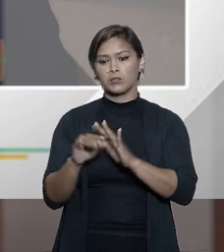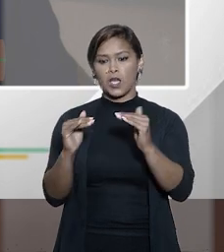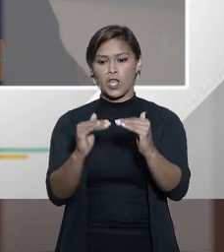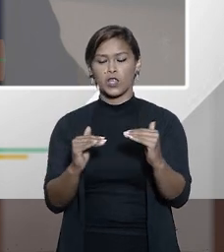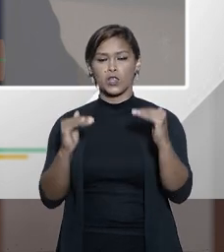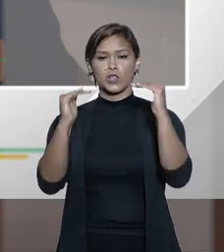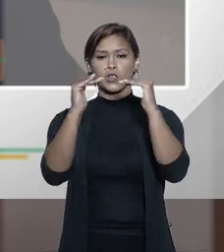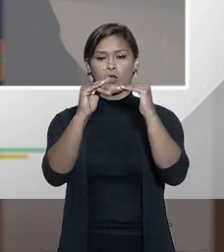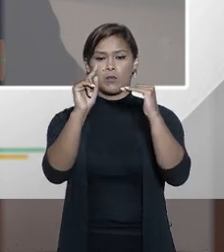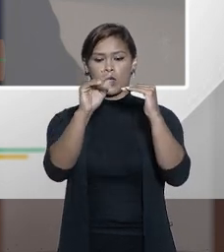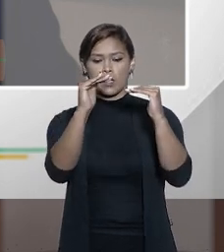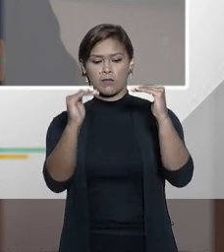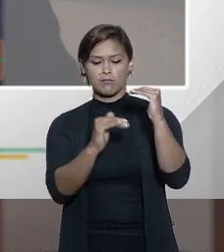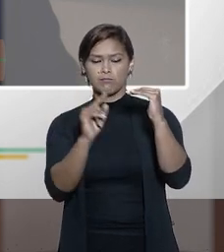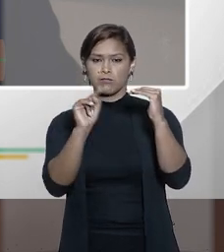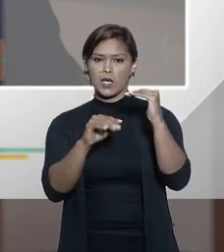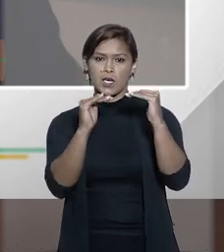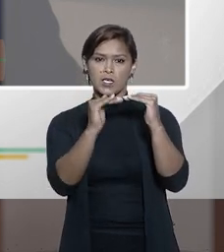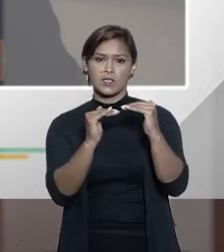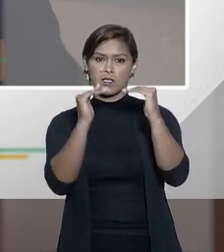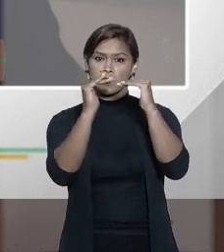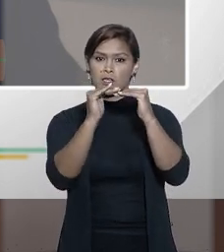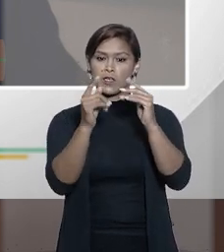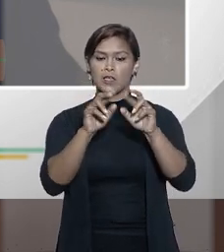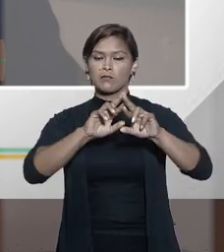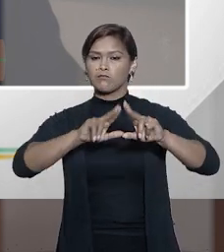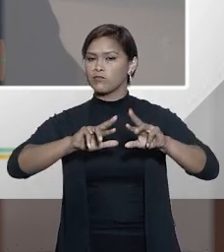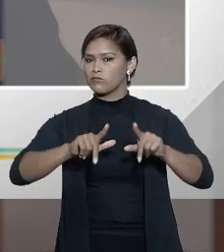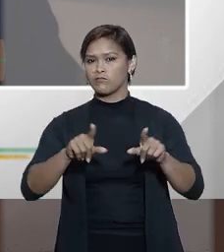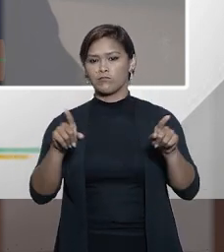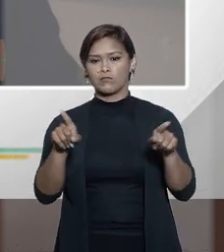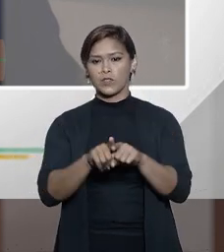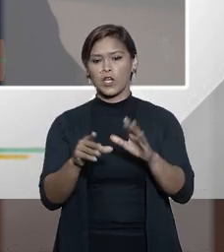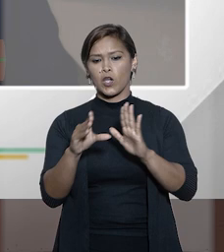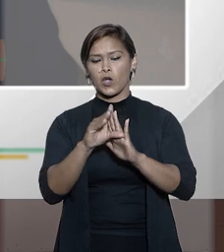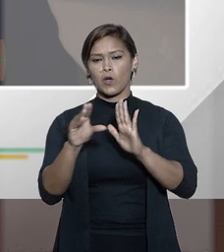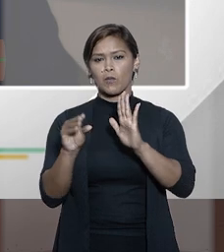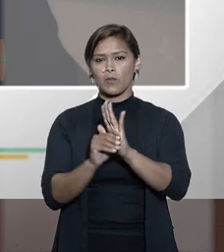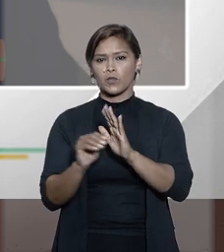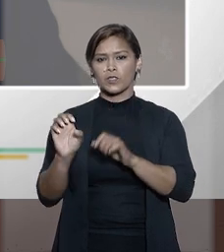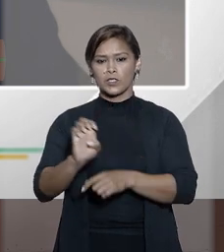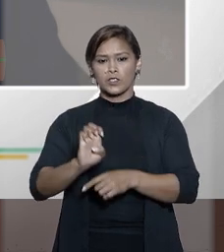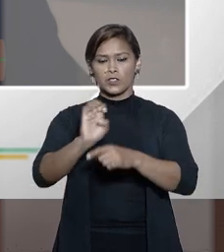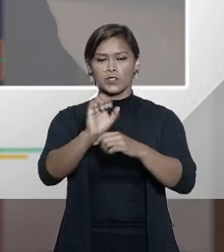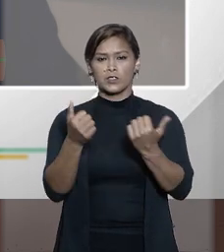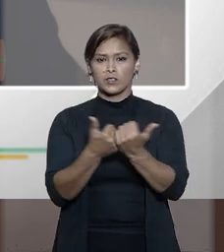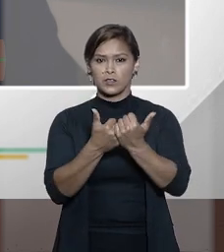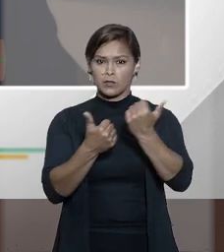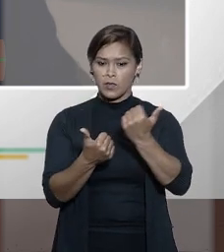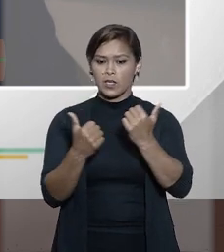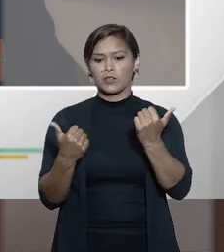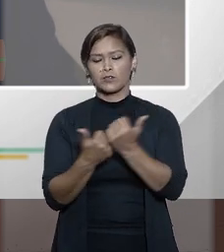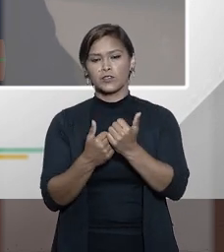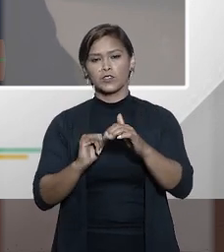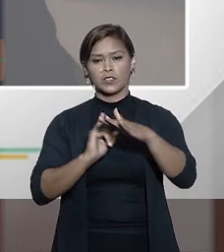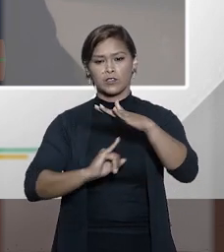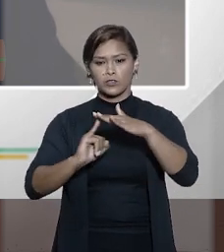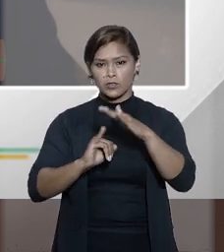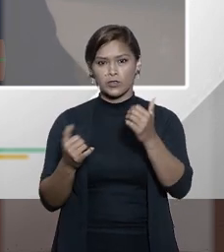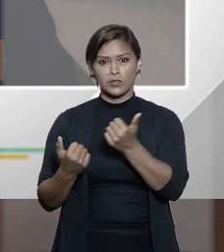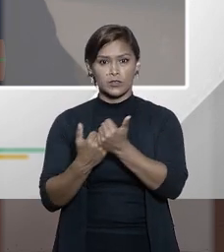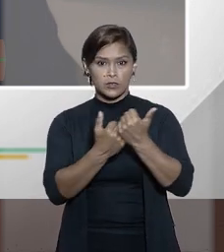soberanista. Um entendimento soberanista que é incompatível com o modelo de estados cooperativos, de estados constitucionais